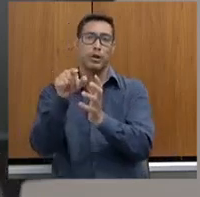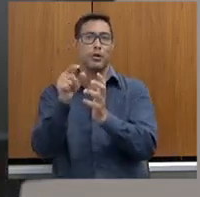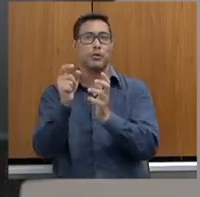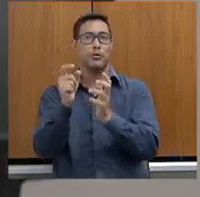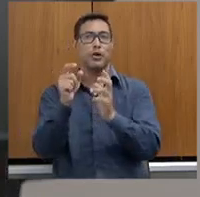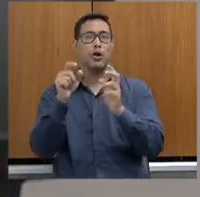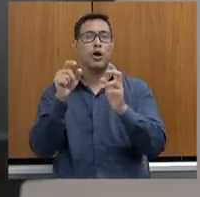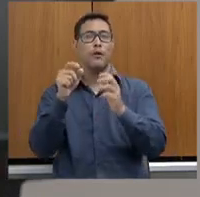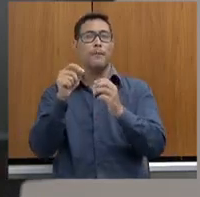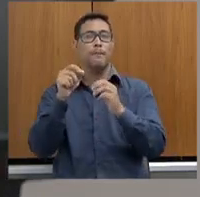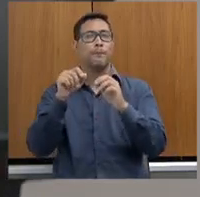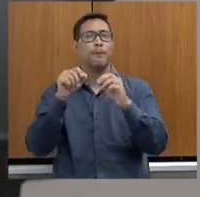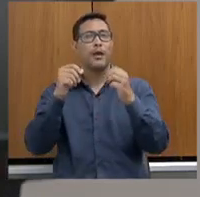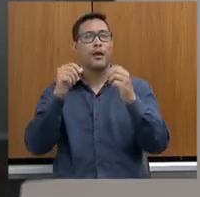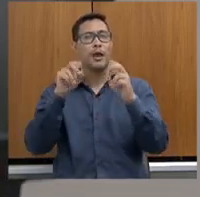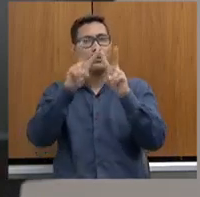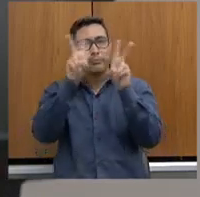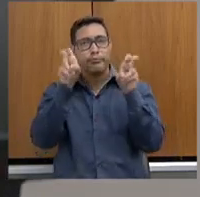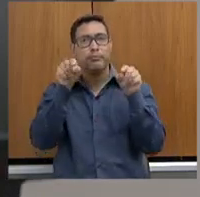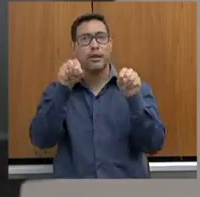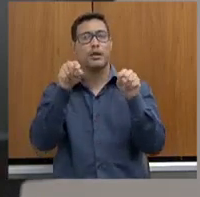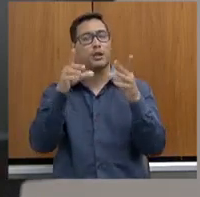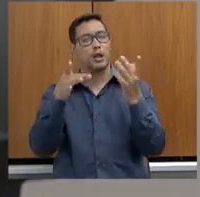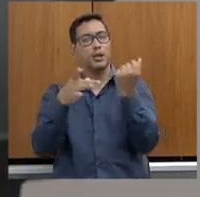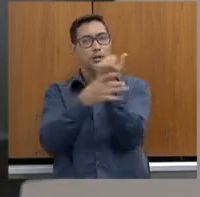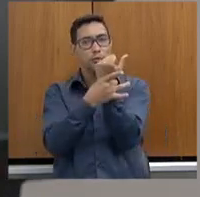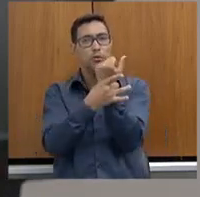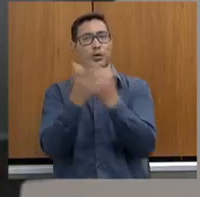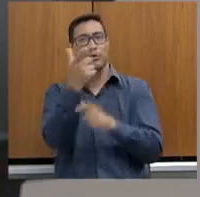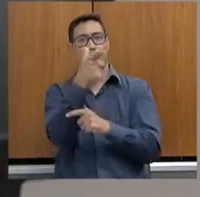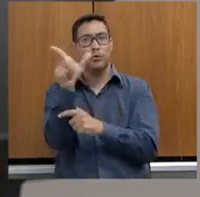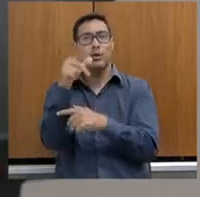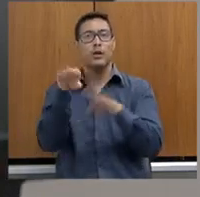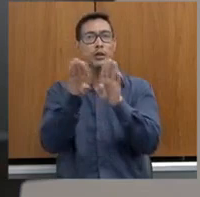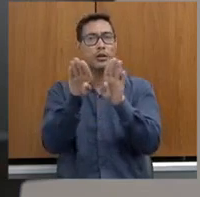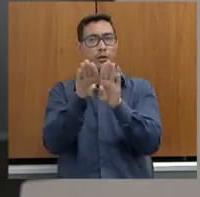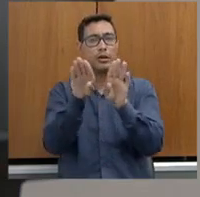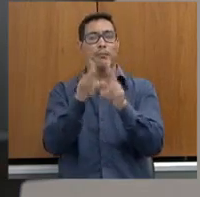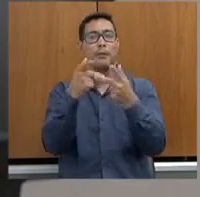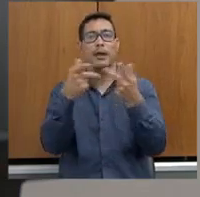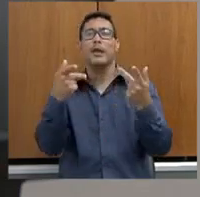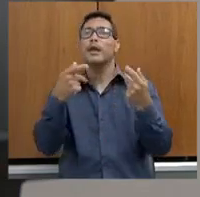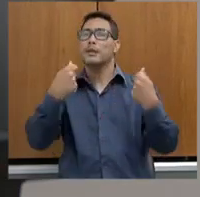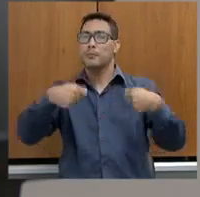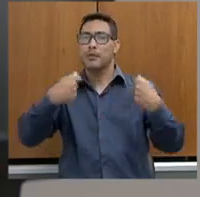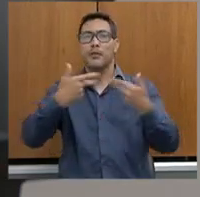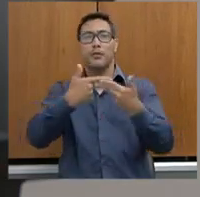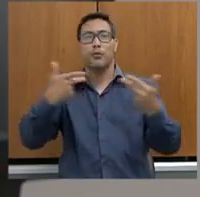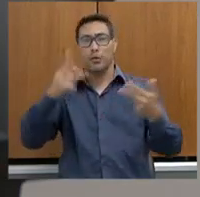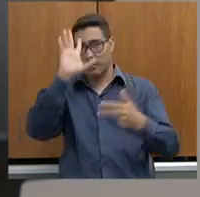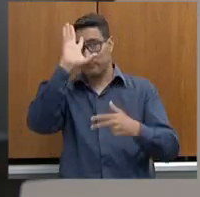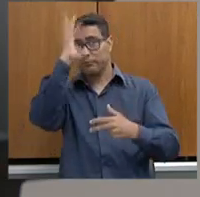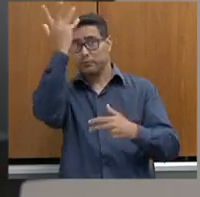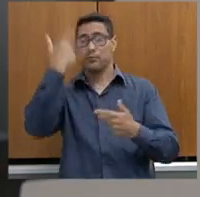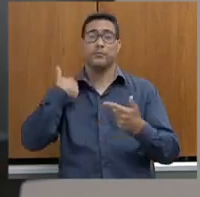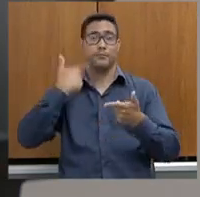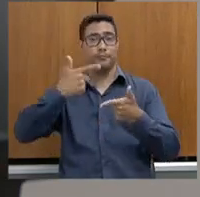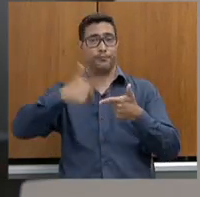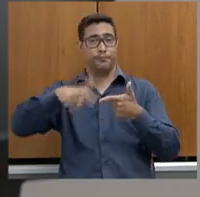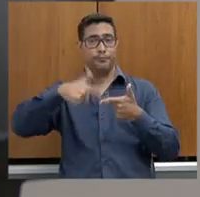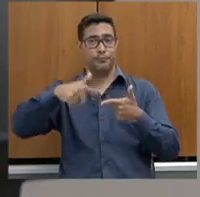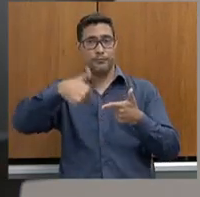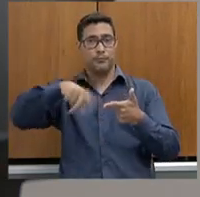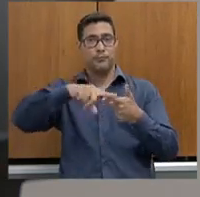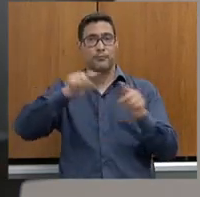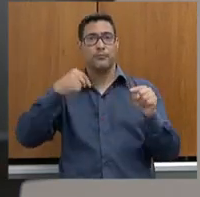segurança, em que providências estão sendo tomadas para resolver determinados problemas, o